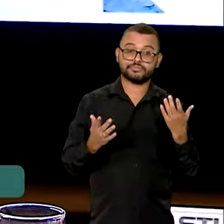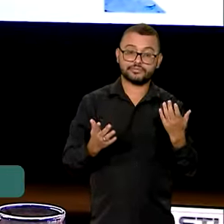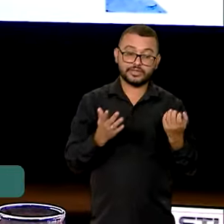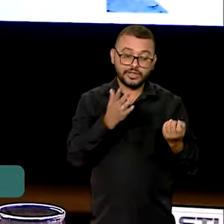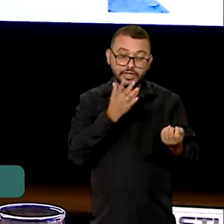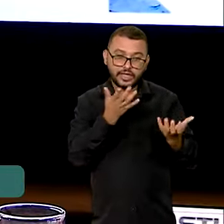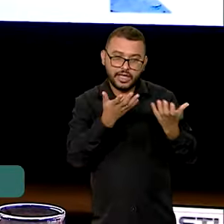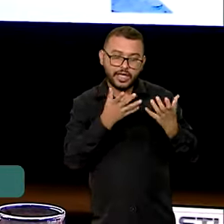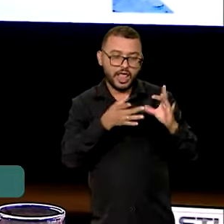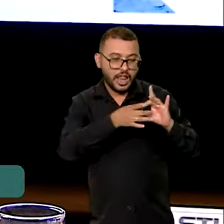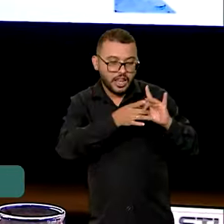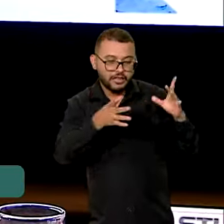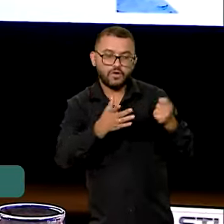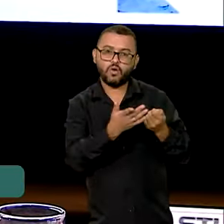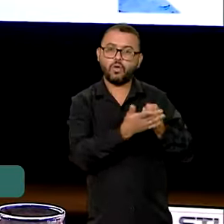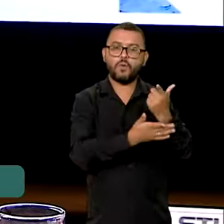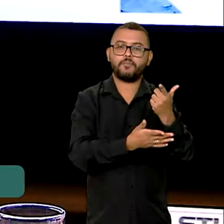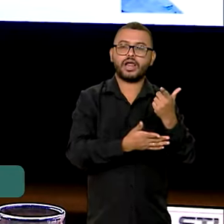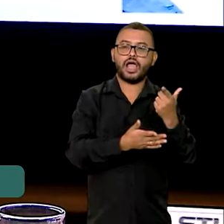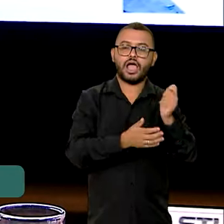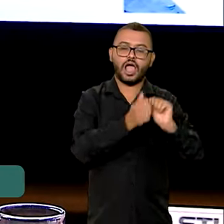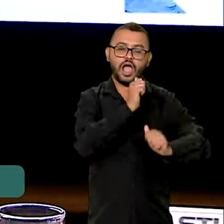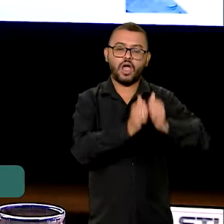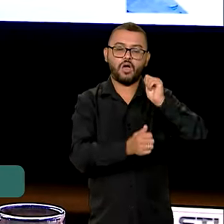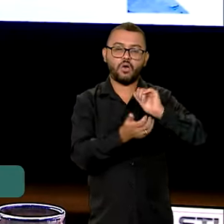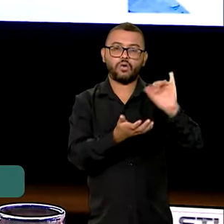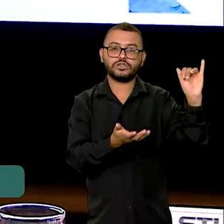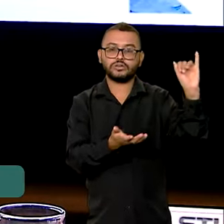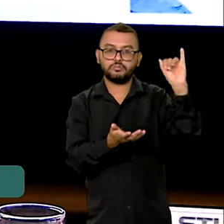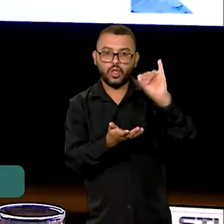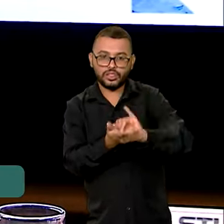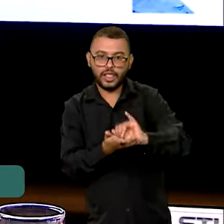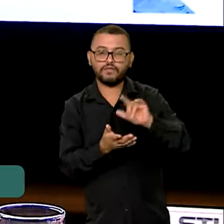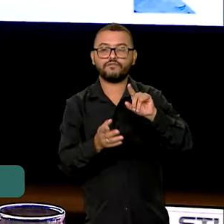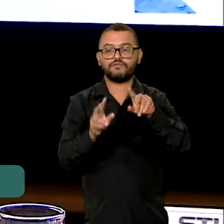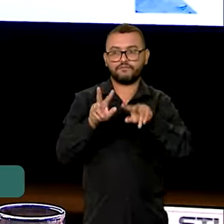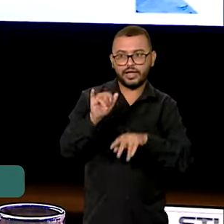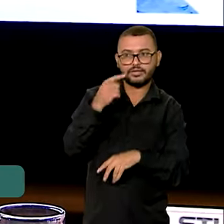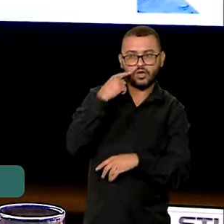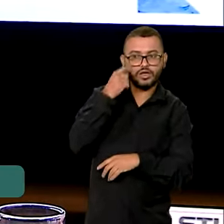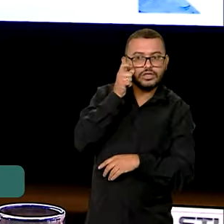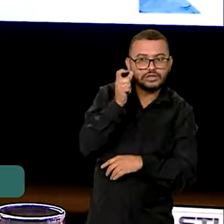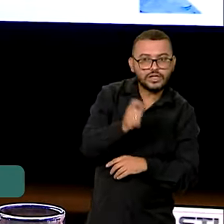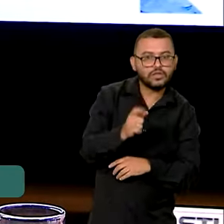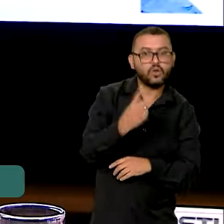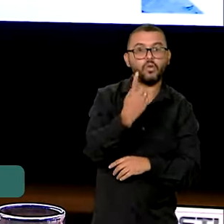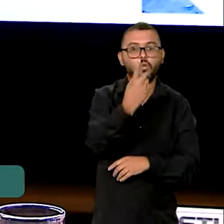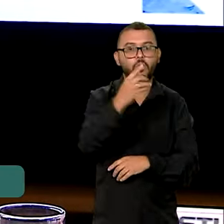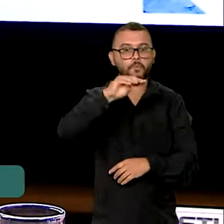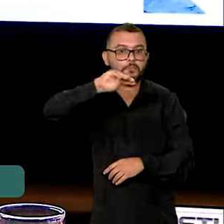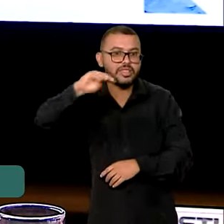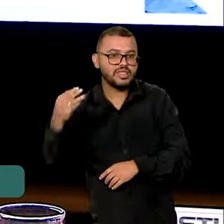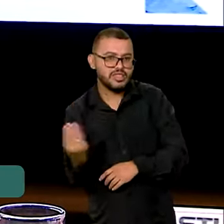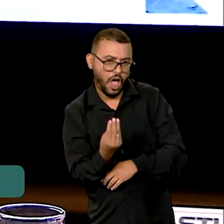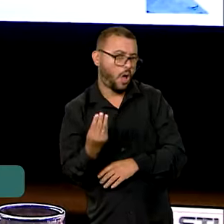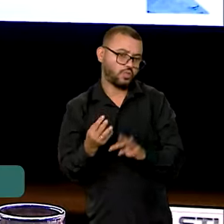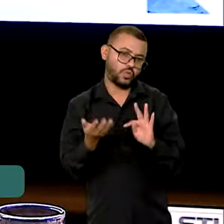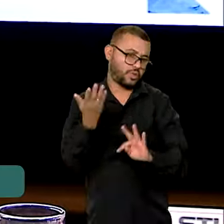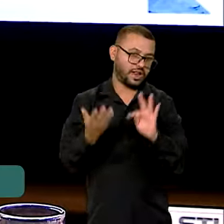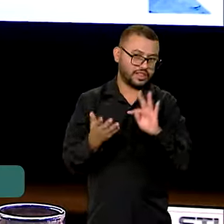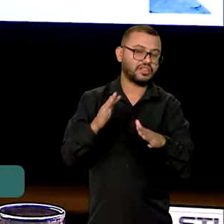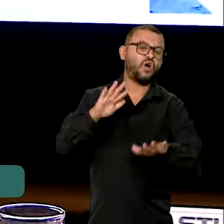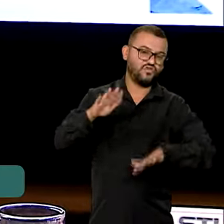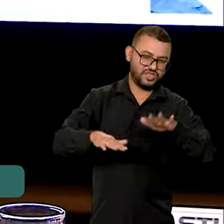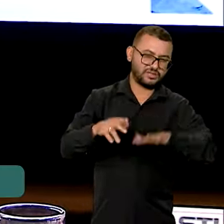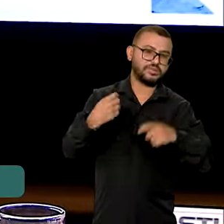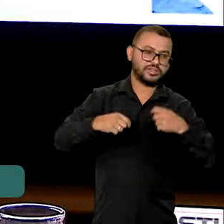que autorizou a compra de arroz importado. Nós estaremos atentos, se preciso, até um milhão de toneladas. Nós sabemos que o